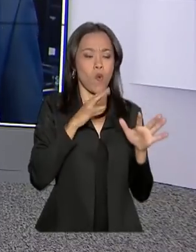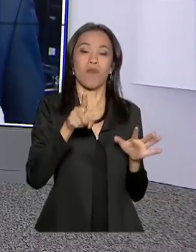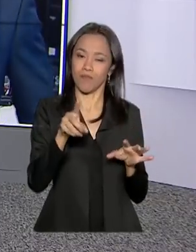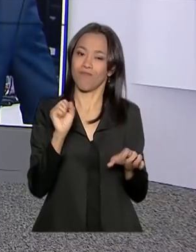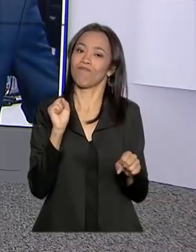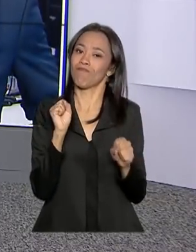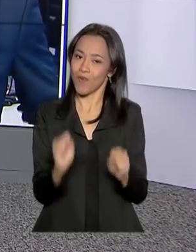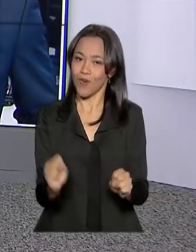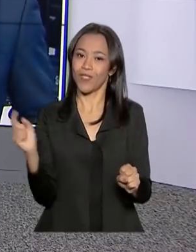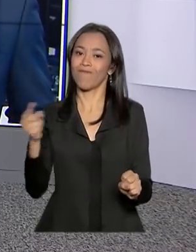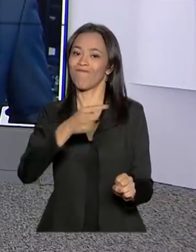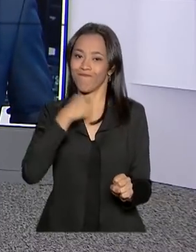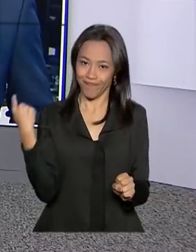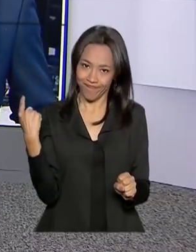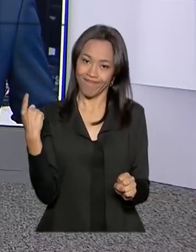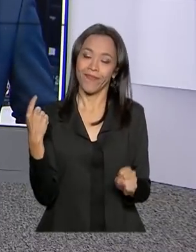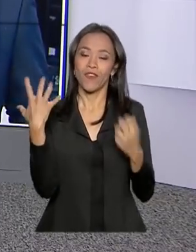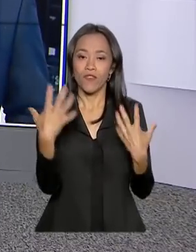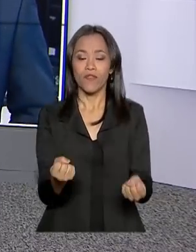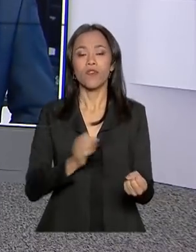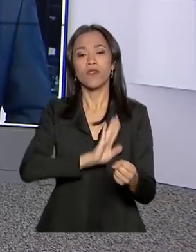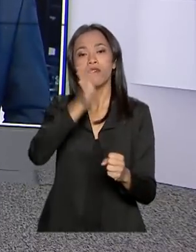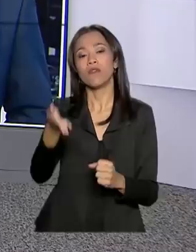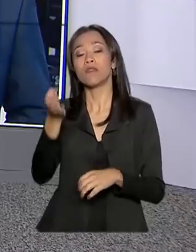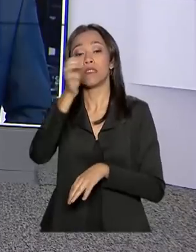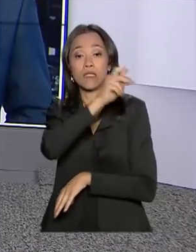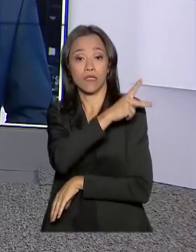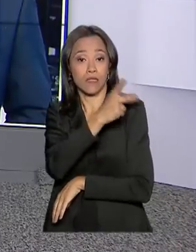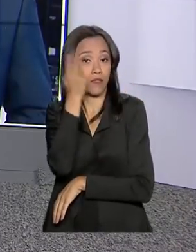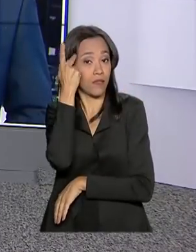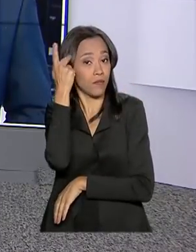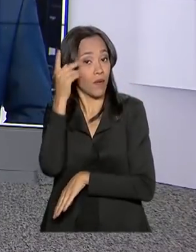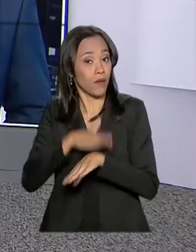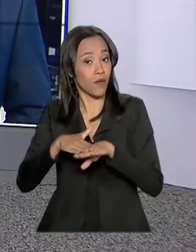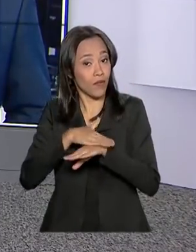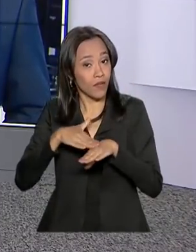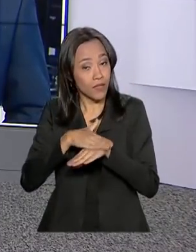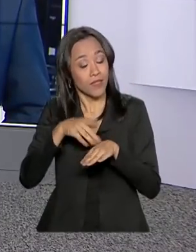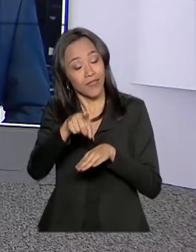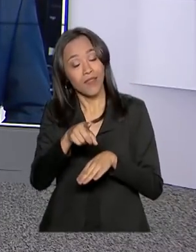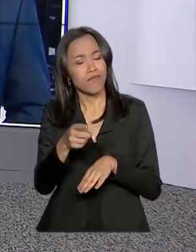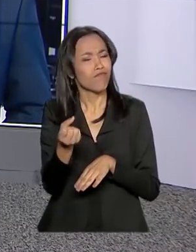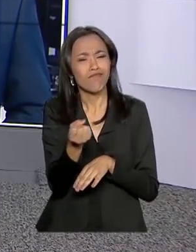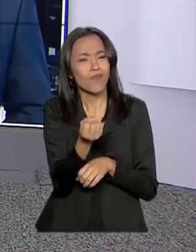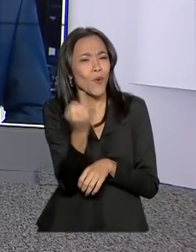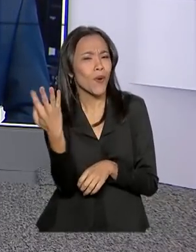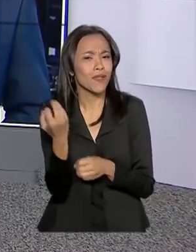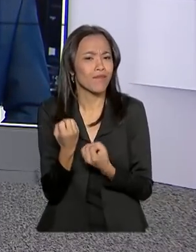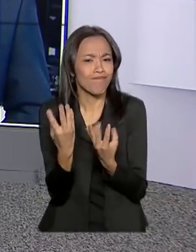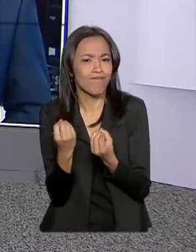Vamos a São Paulo conversar com o repórter Ricardo Ferraz. Bom dia, Ricardo. Quais são suas informações?